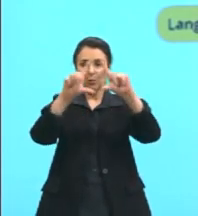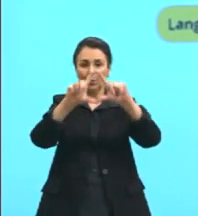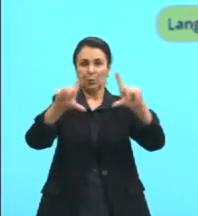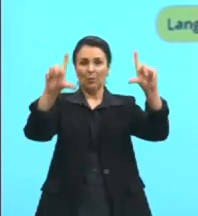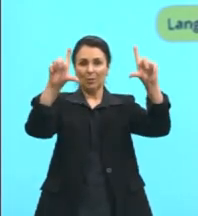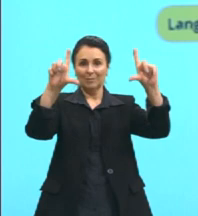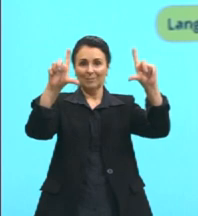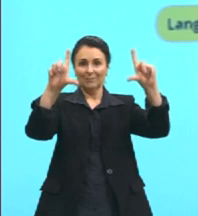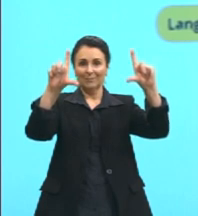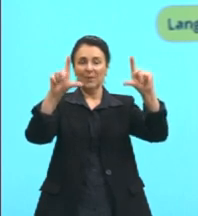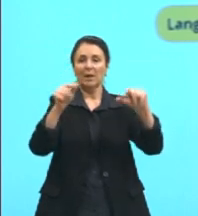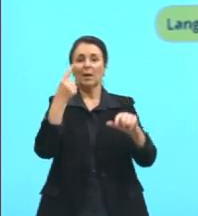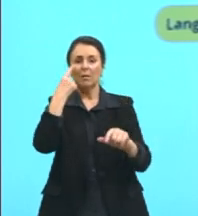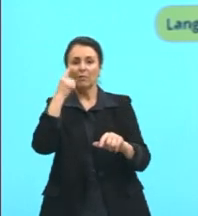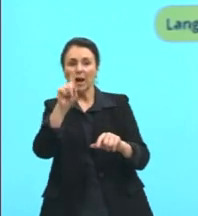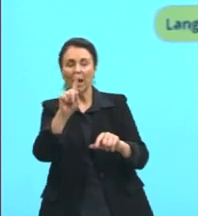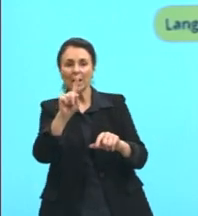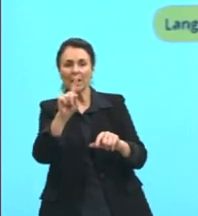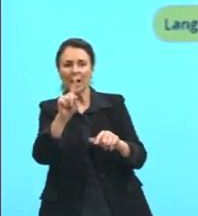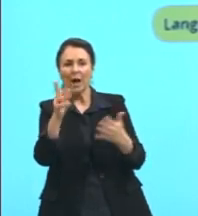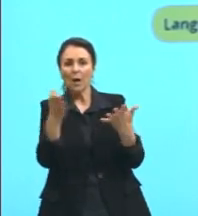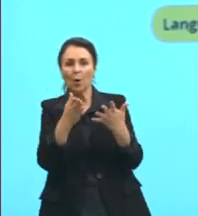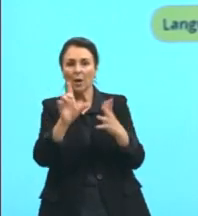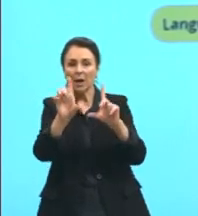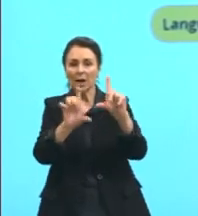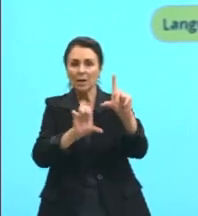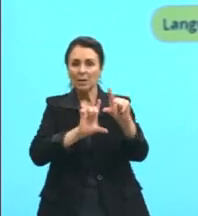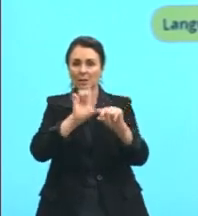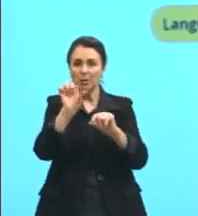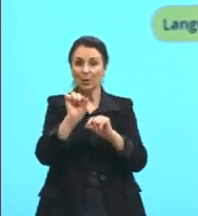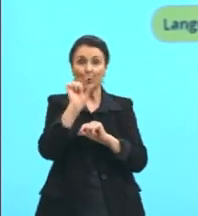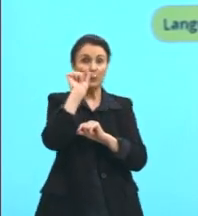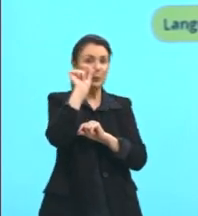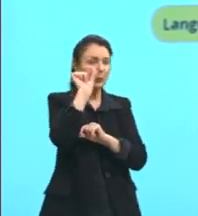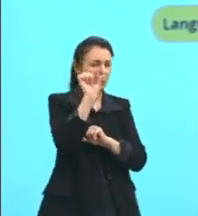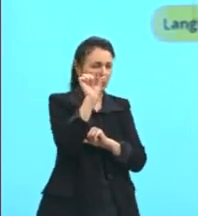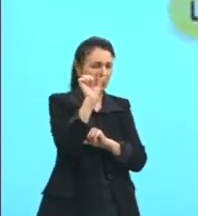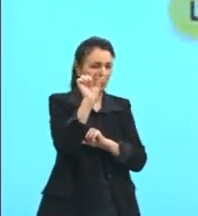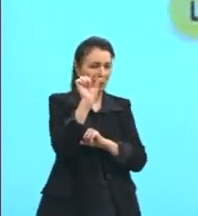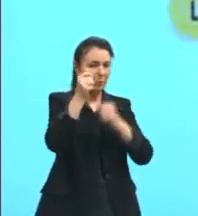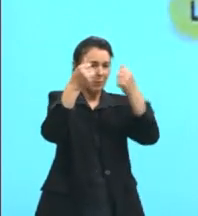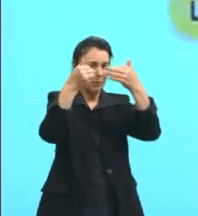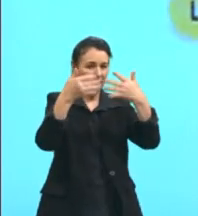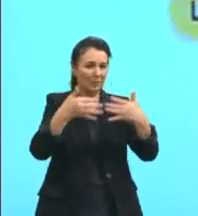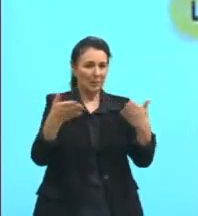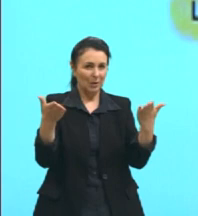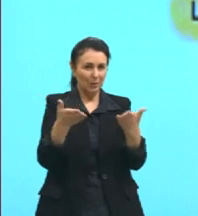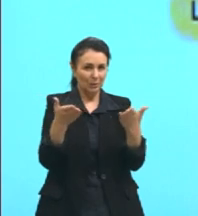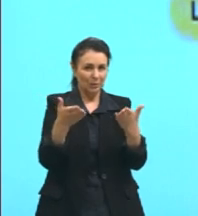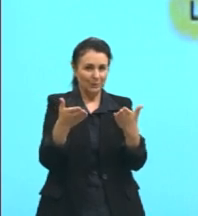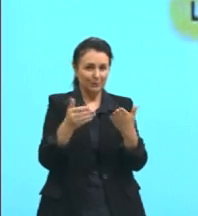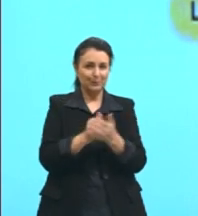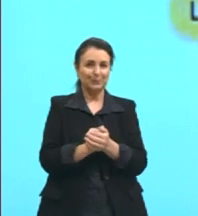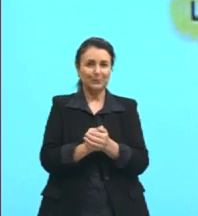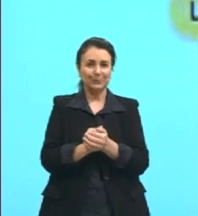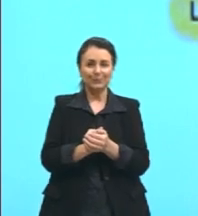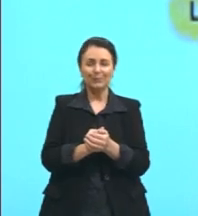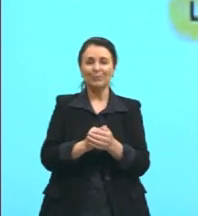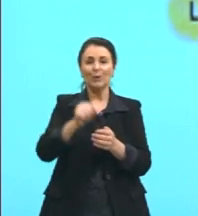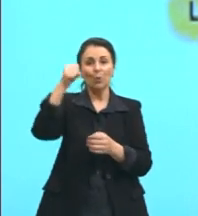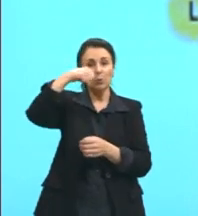fluxograma grande, a gente vai destacar esse pedacinho aqui, que eu trago aqui para vocês maior.